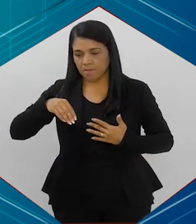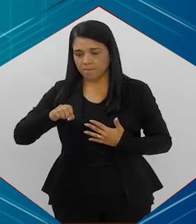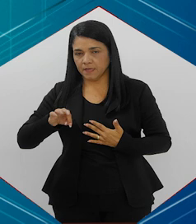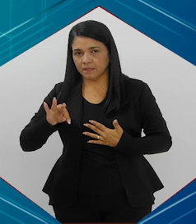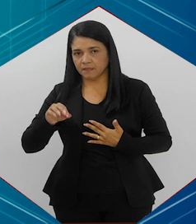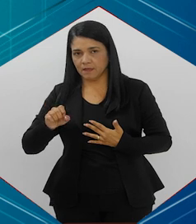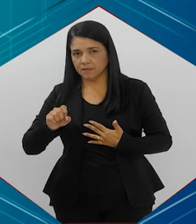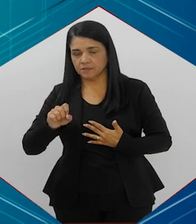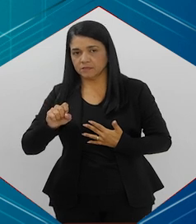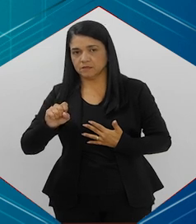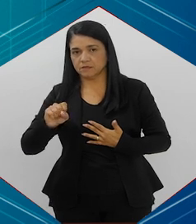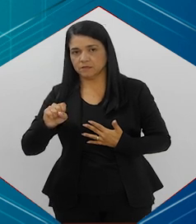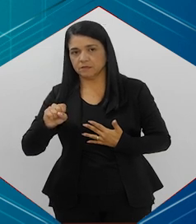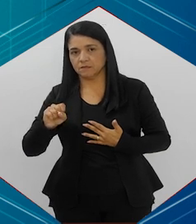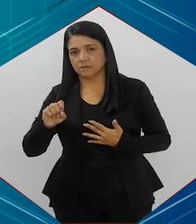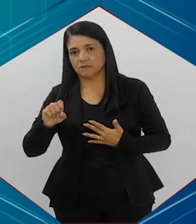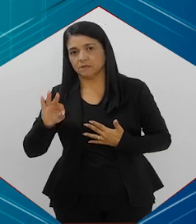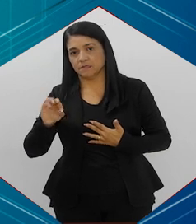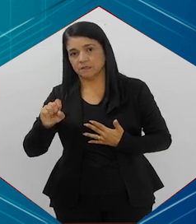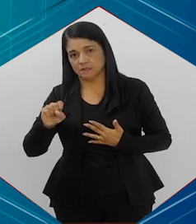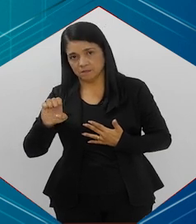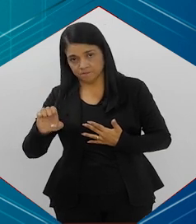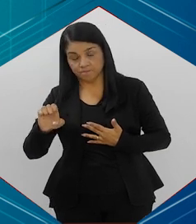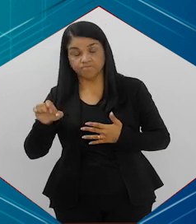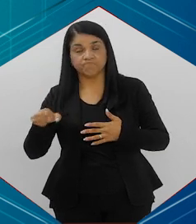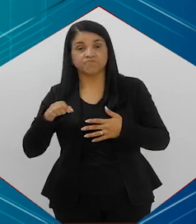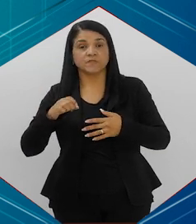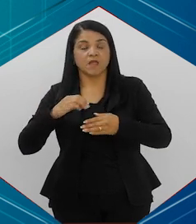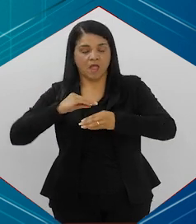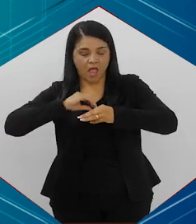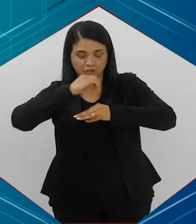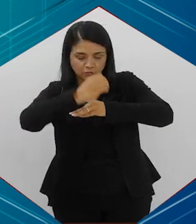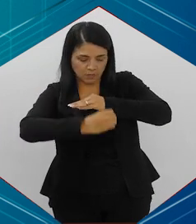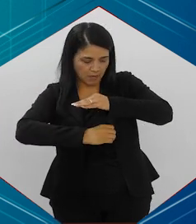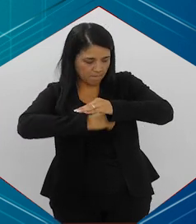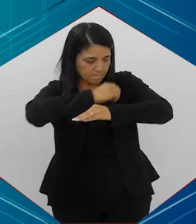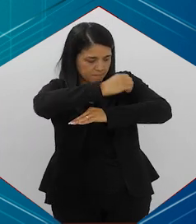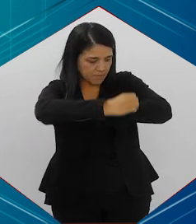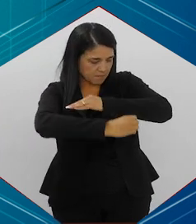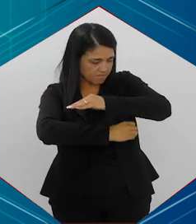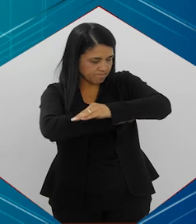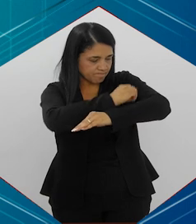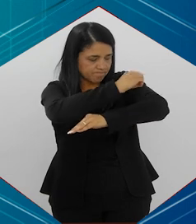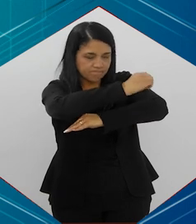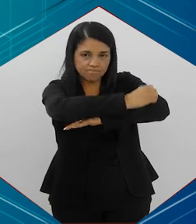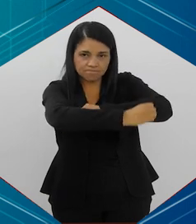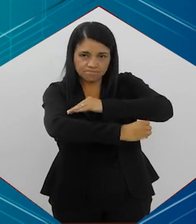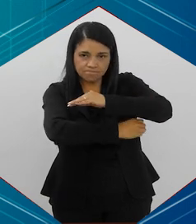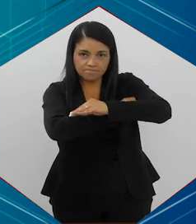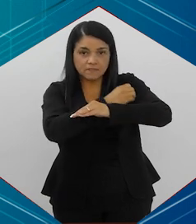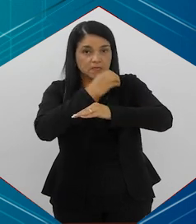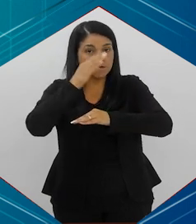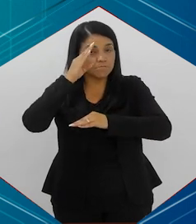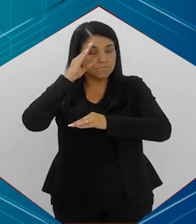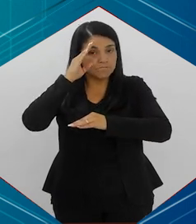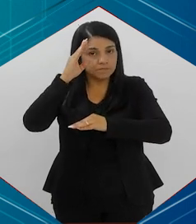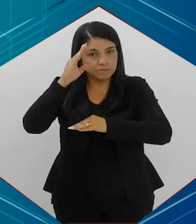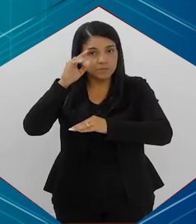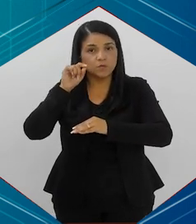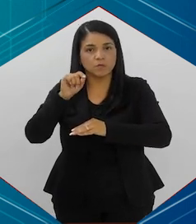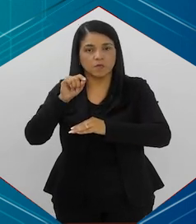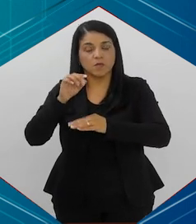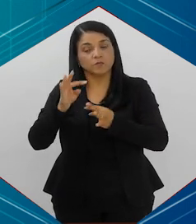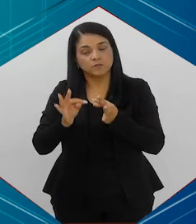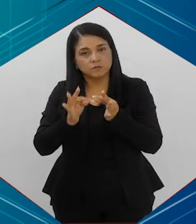a gente precisa fazer uma radioterapia para determinada lesão que esteja causando algum sintoma e principalmente, que é o principal para os pacientes que têm